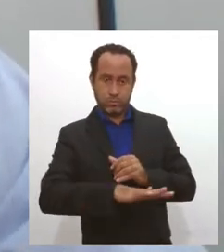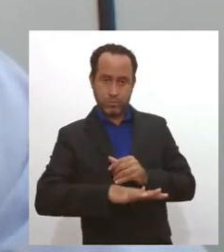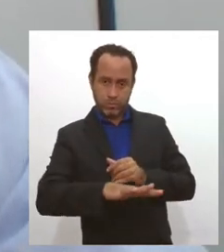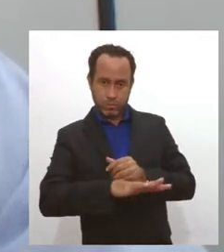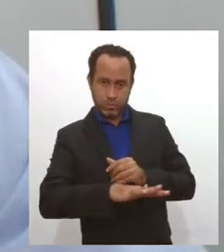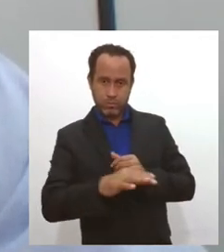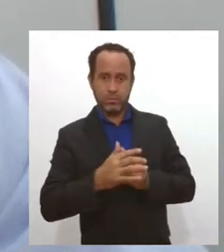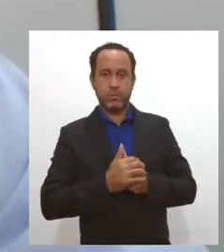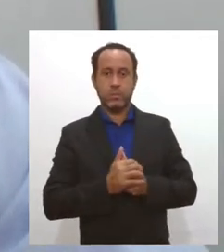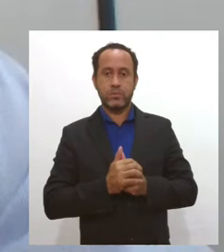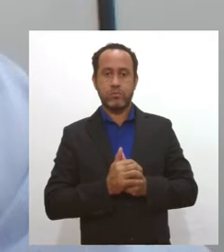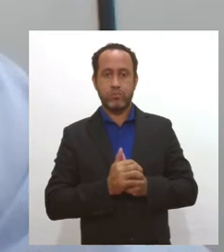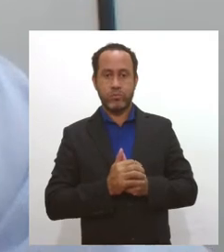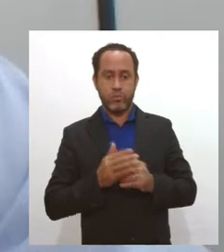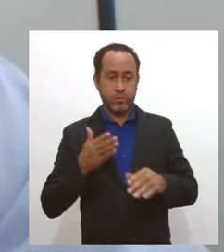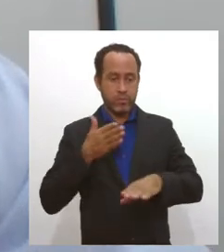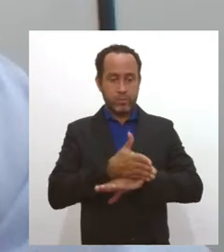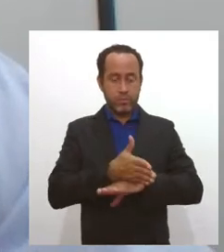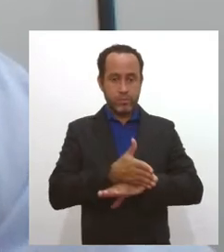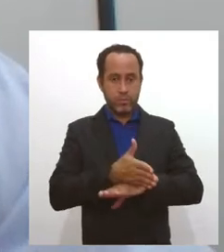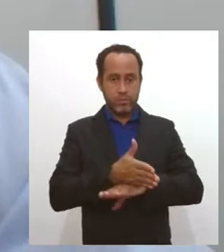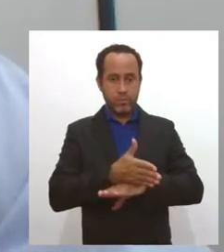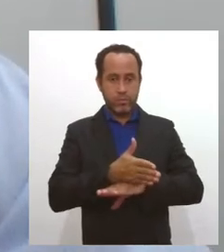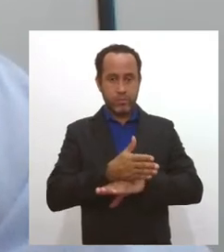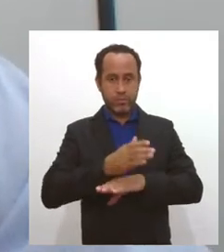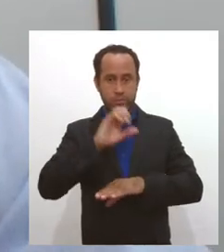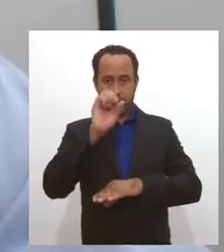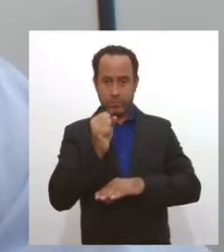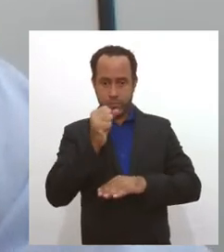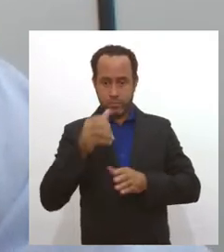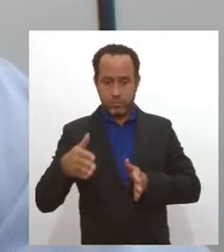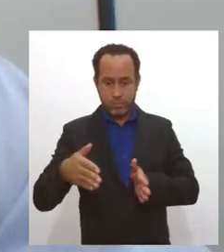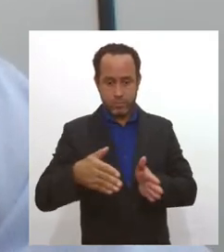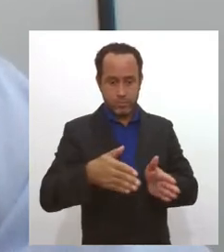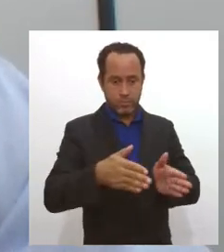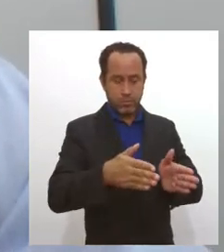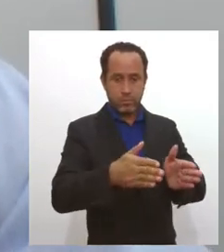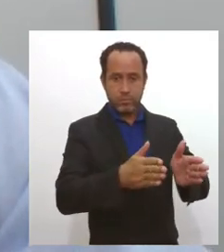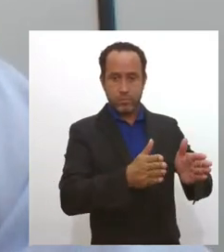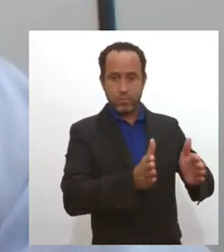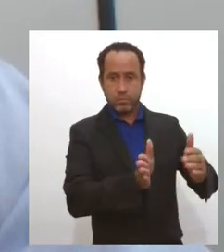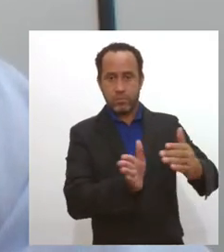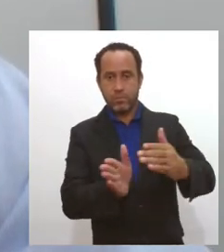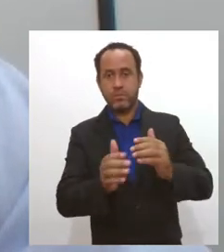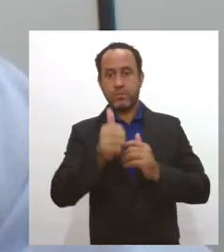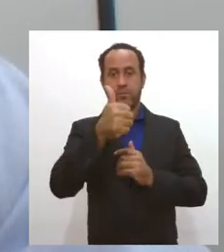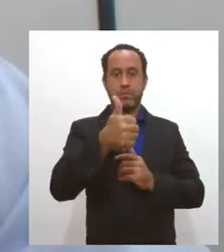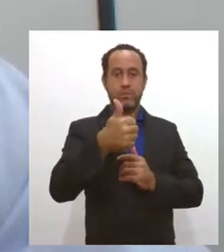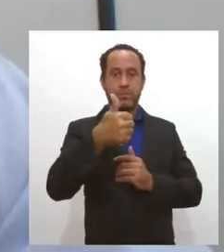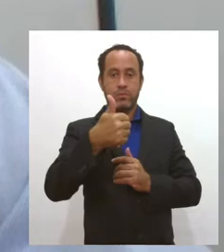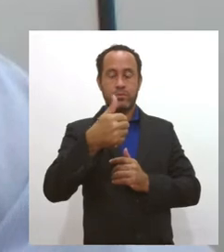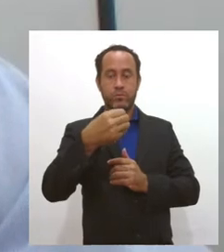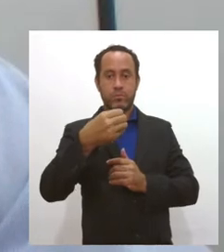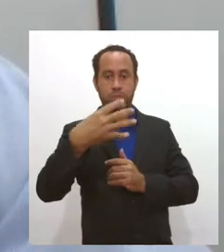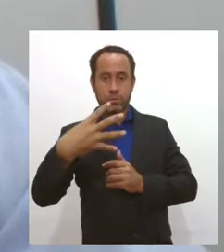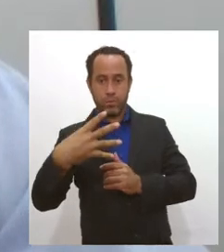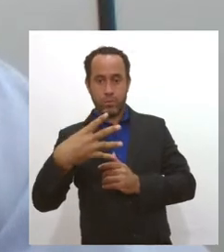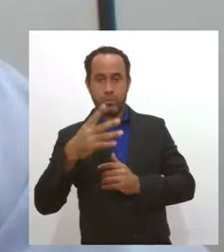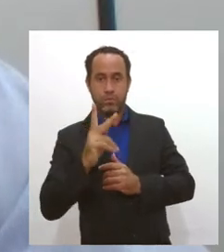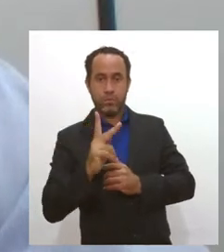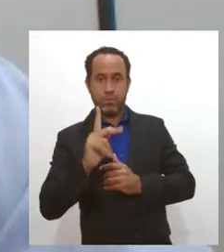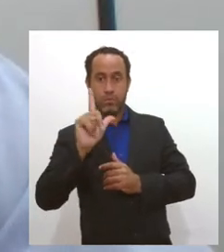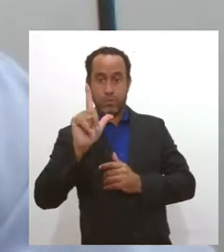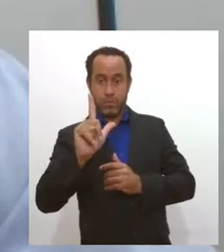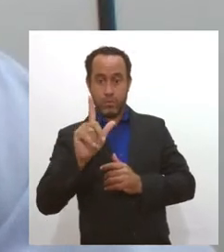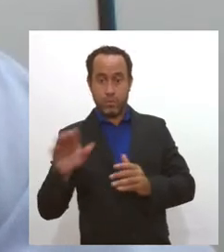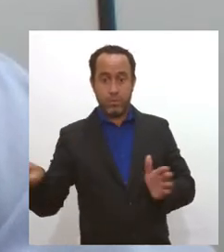entra em Sergipe e percorre 104 quilômetros, aproximadamente, chegando